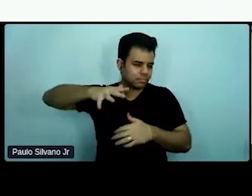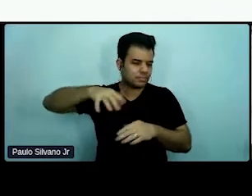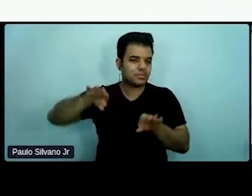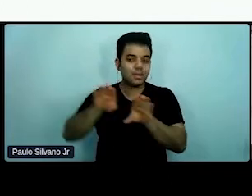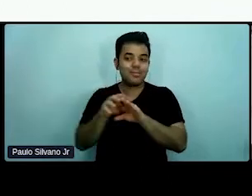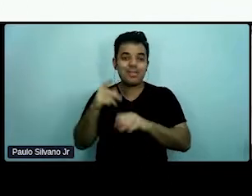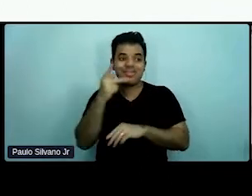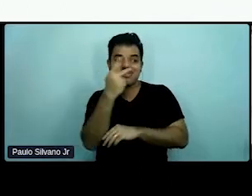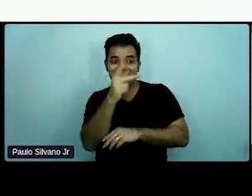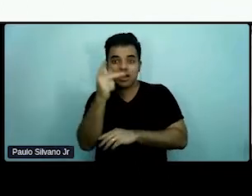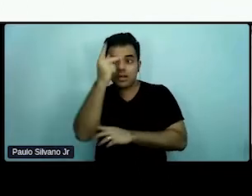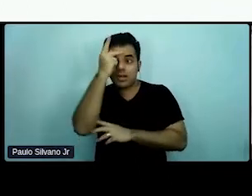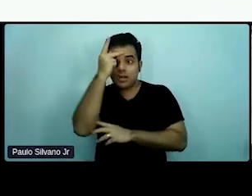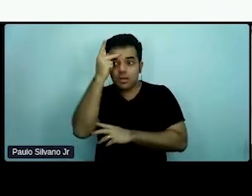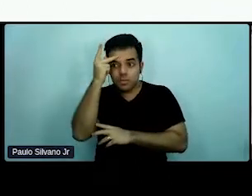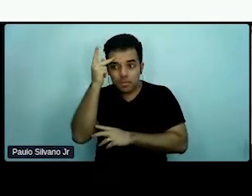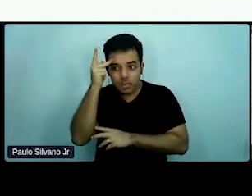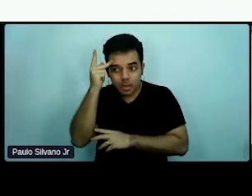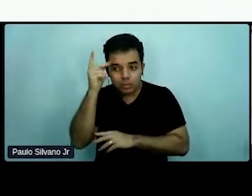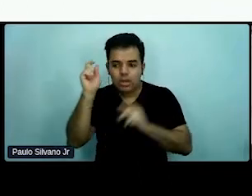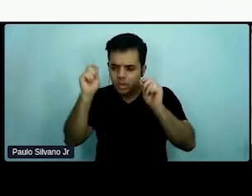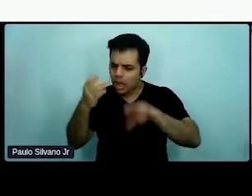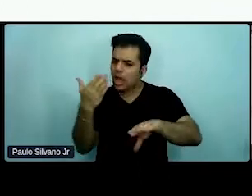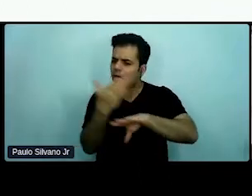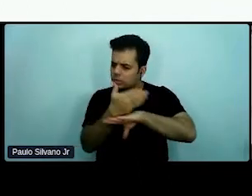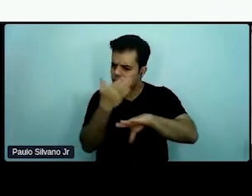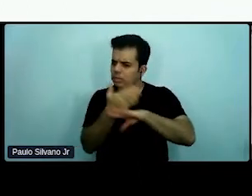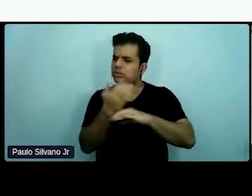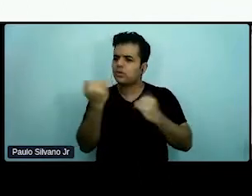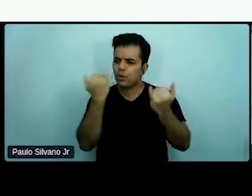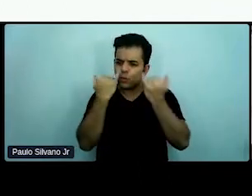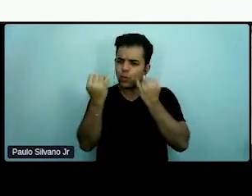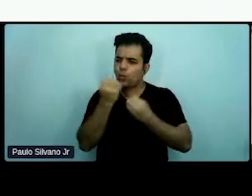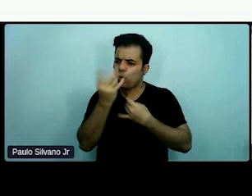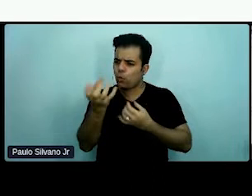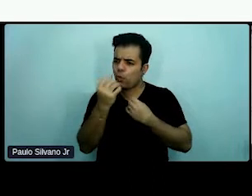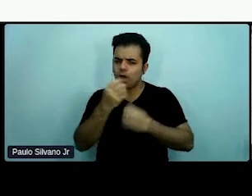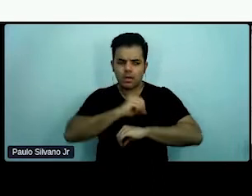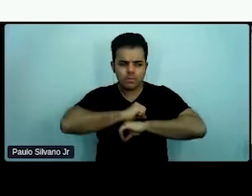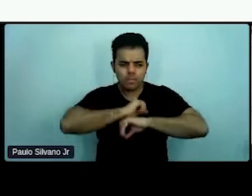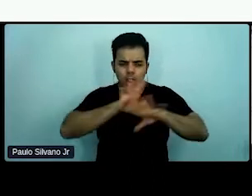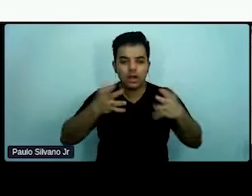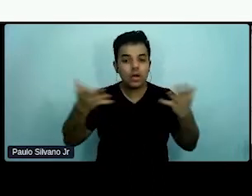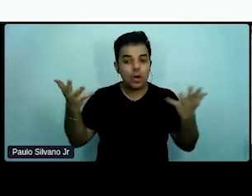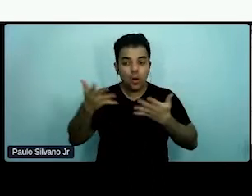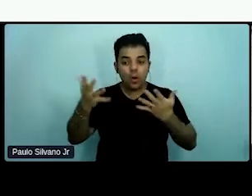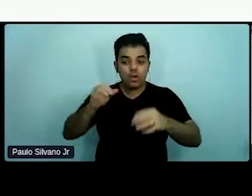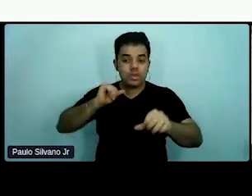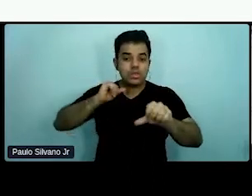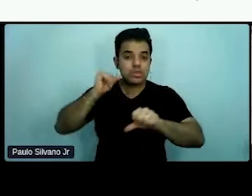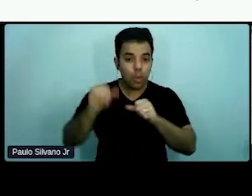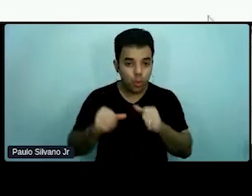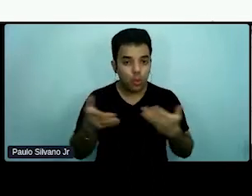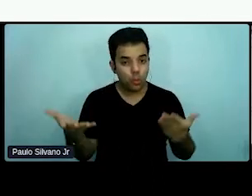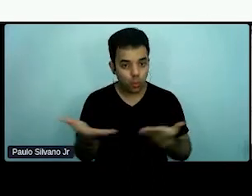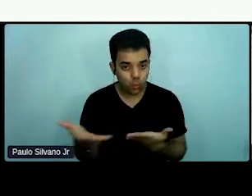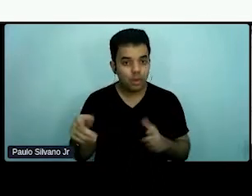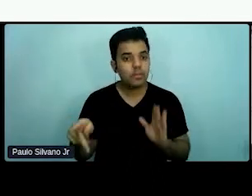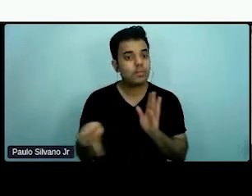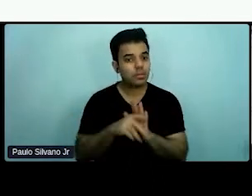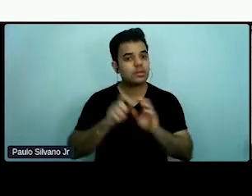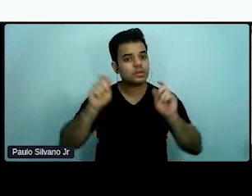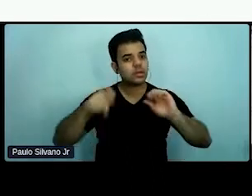cidadãos às informações do cotidiano. Hoje em dia, o movimento de linguagem simples já faz parte da